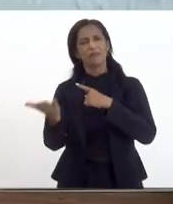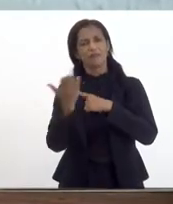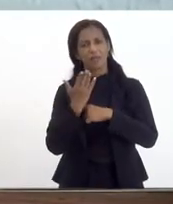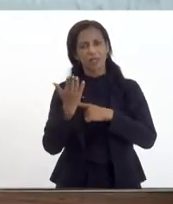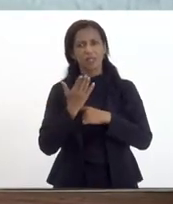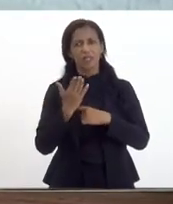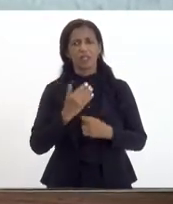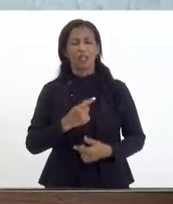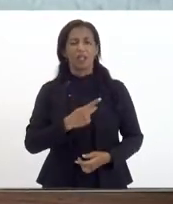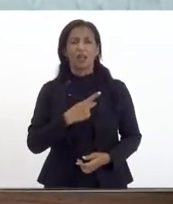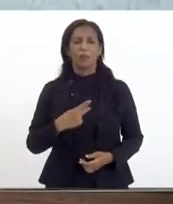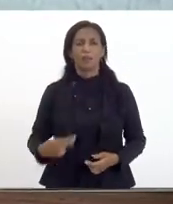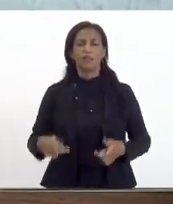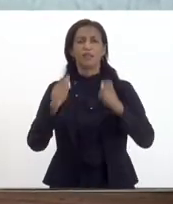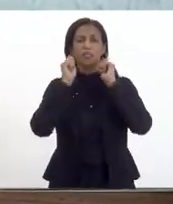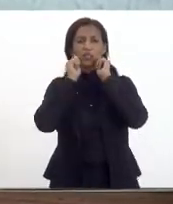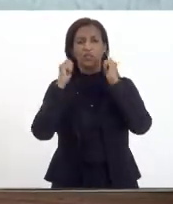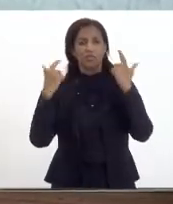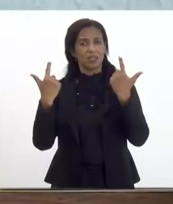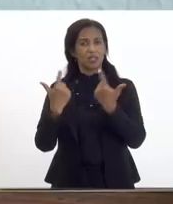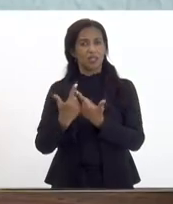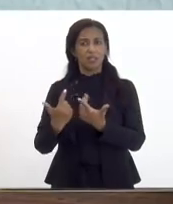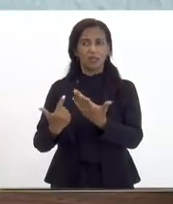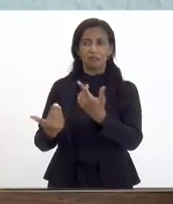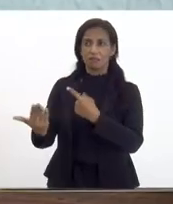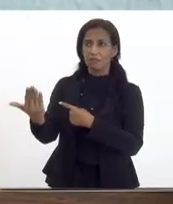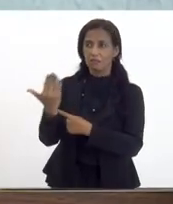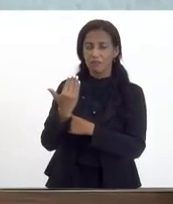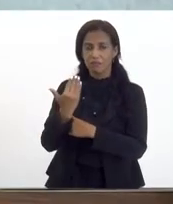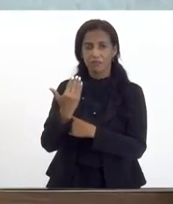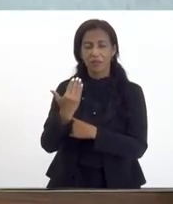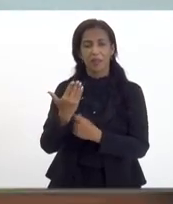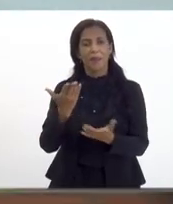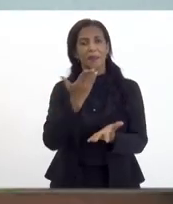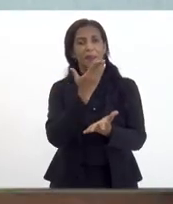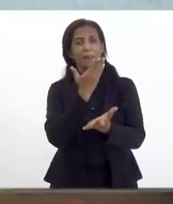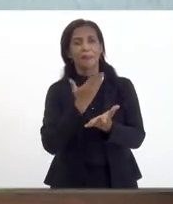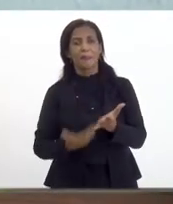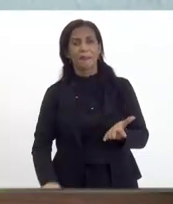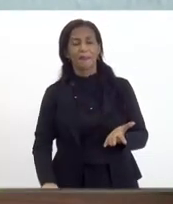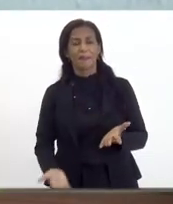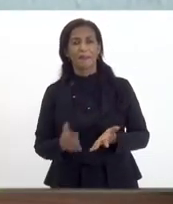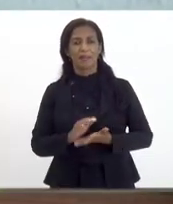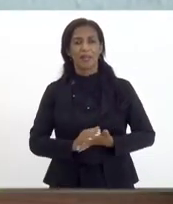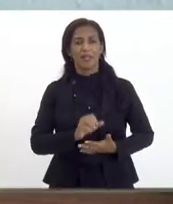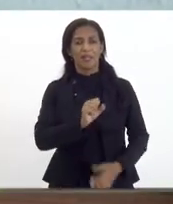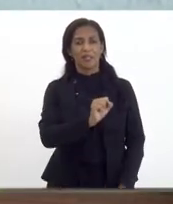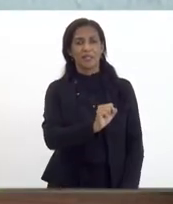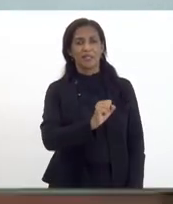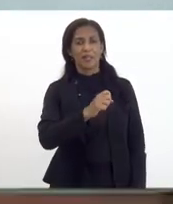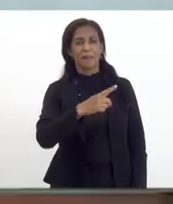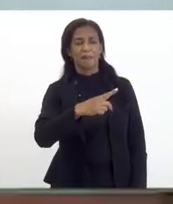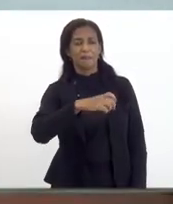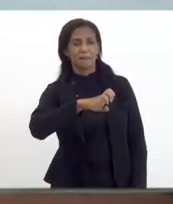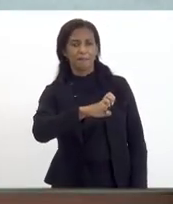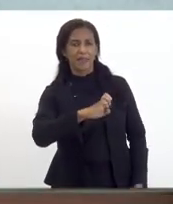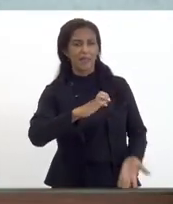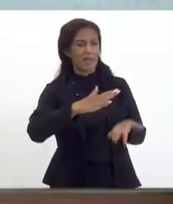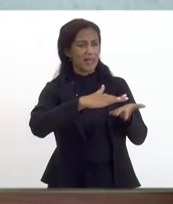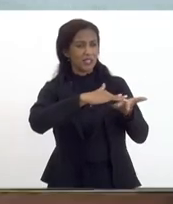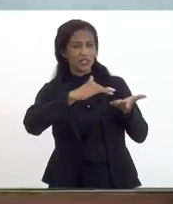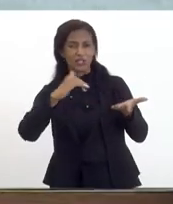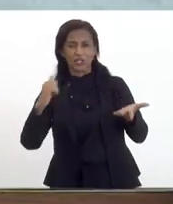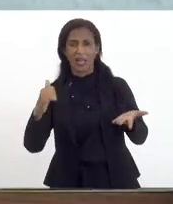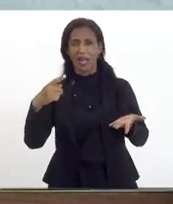ao presidente André Siciliano nisso recentemente perdemos a nossa ZPE do nosso porto tiraram por